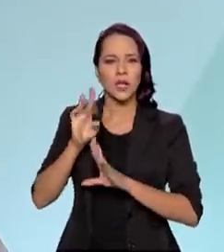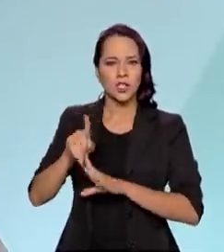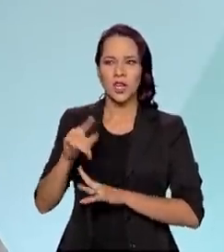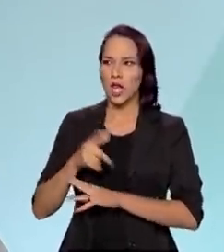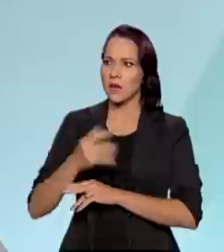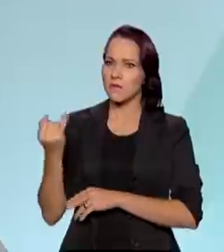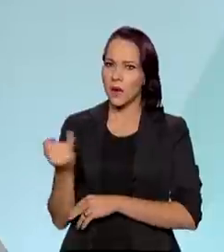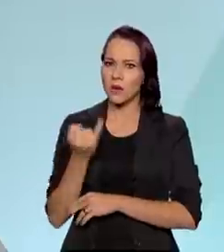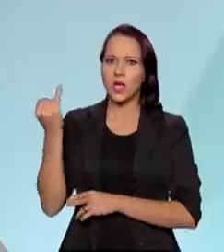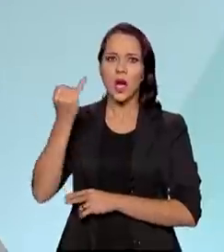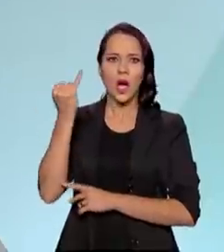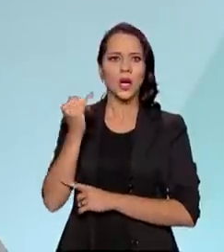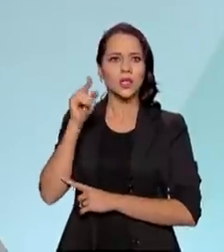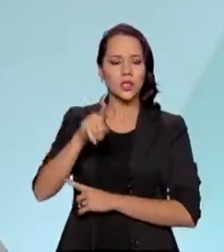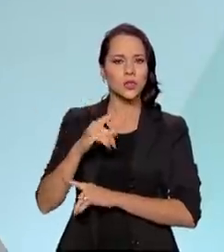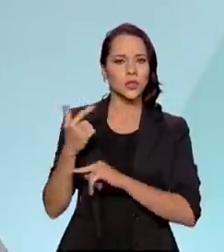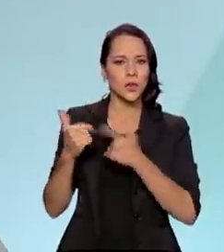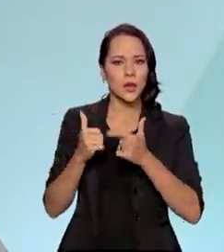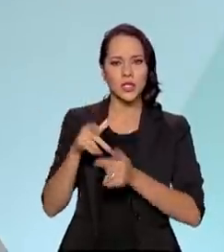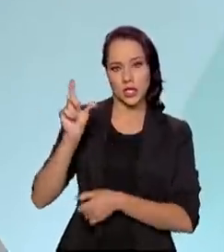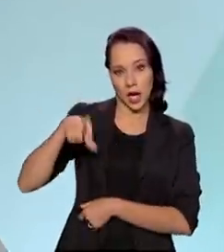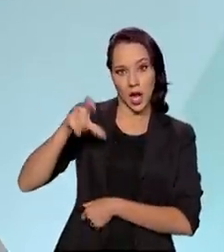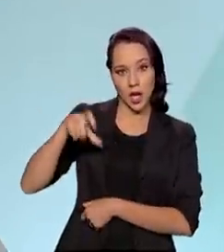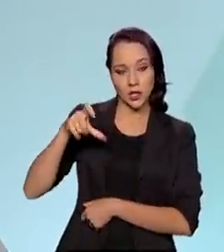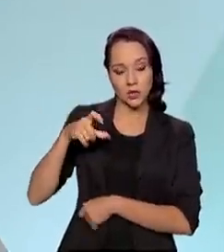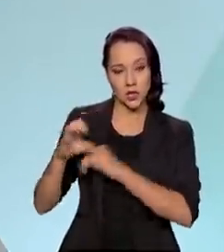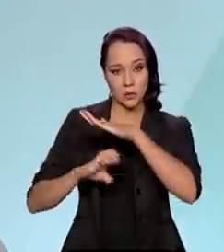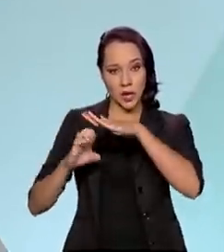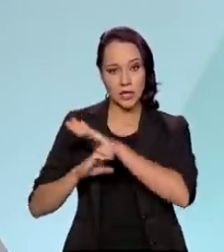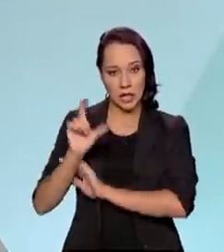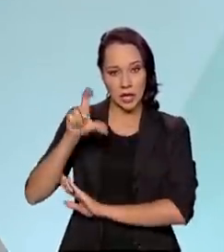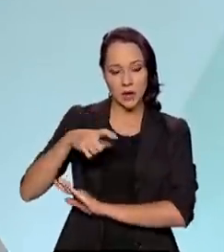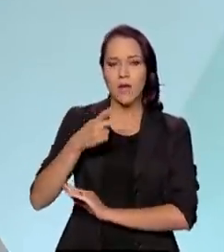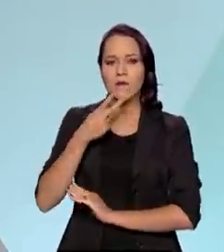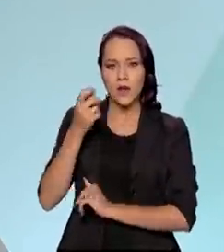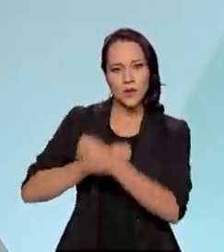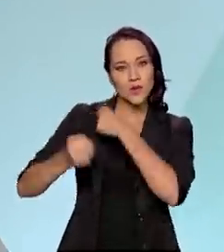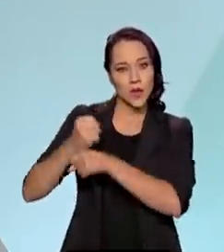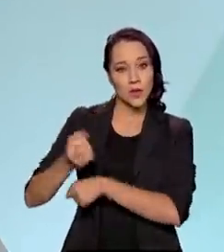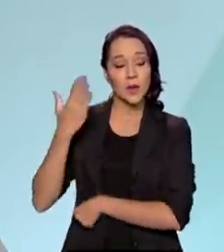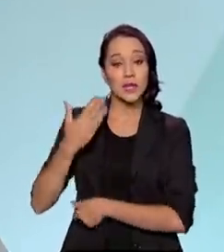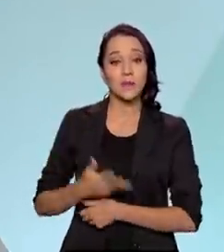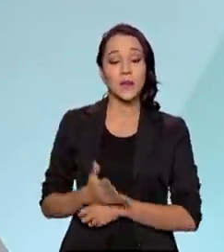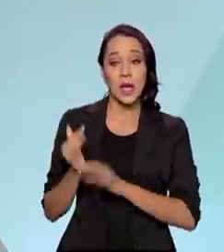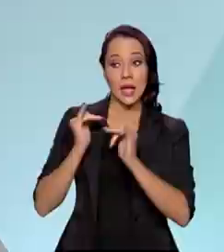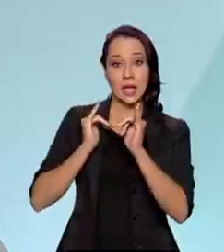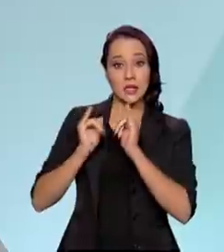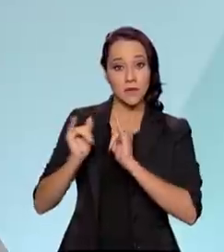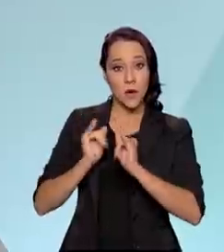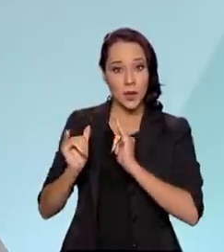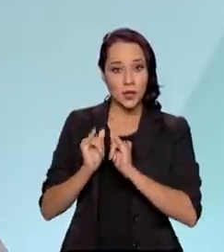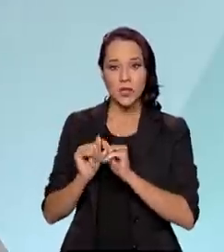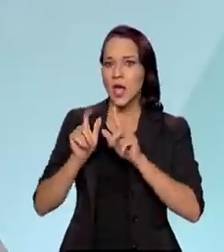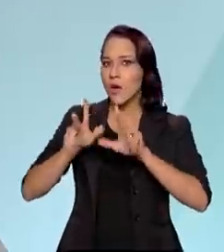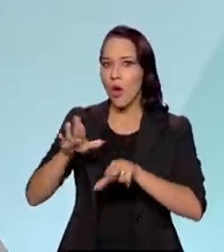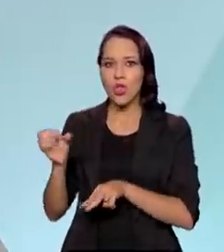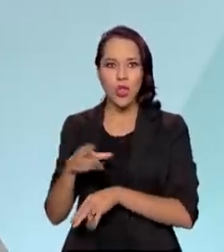grande operadora de cartão de crédito, falou isso ano passado, que os dados são um novo petróleo.